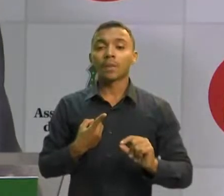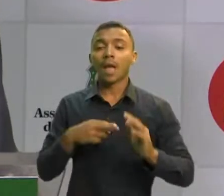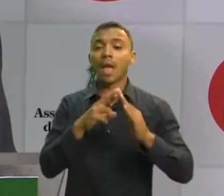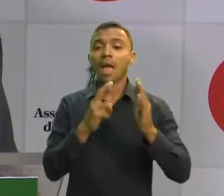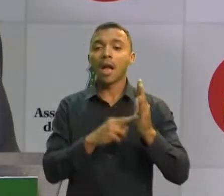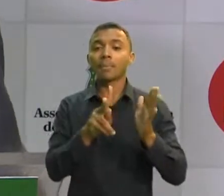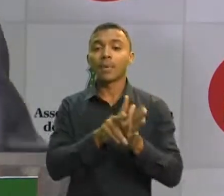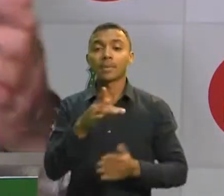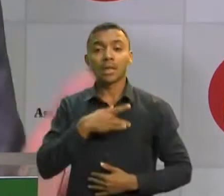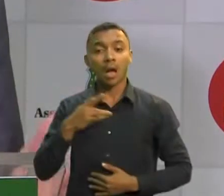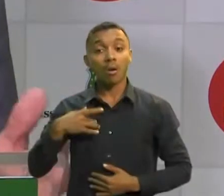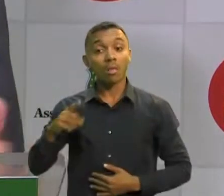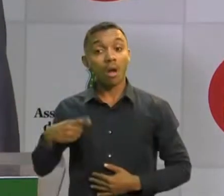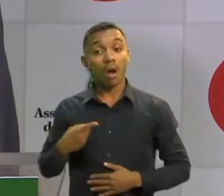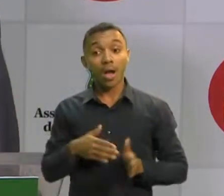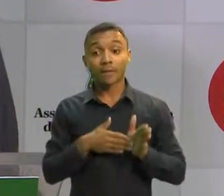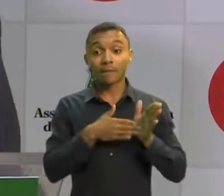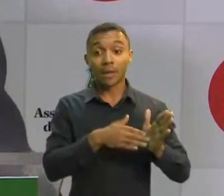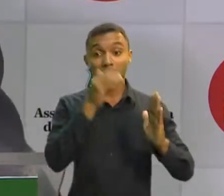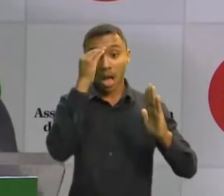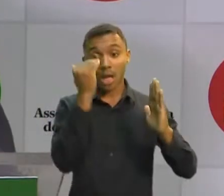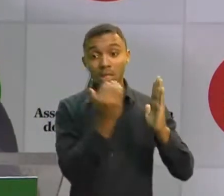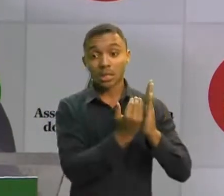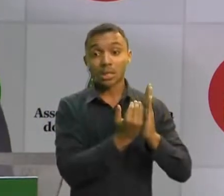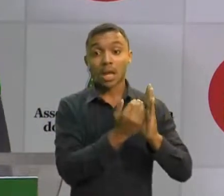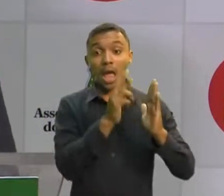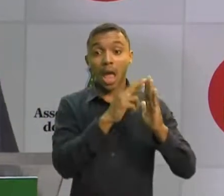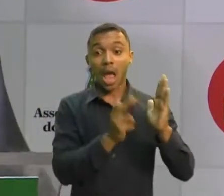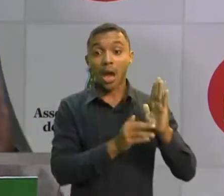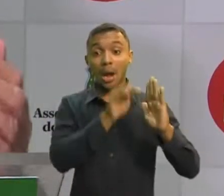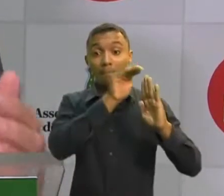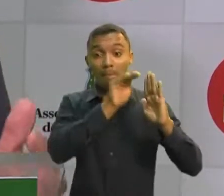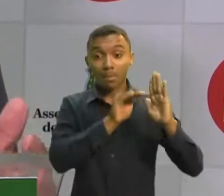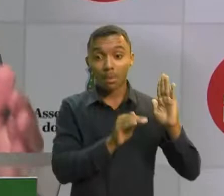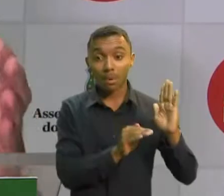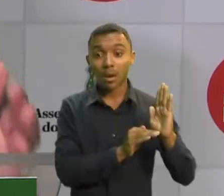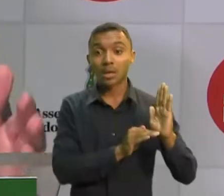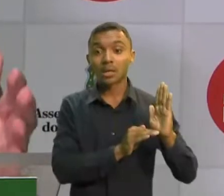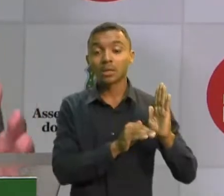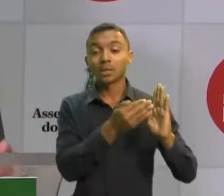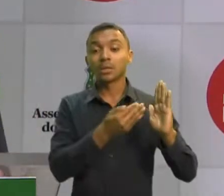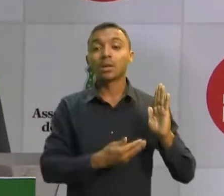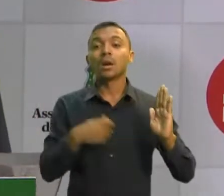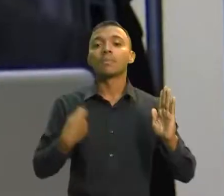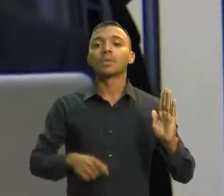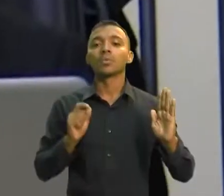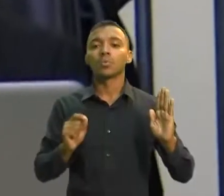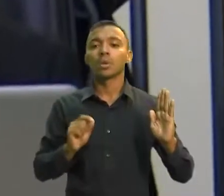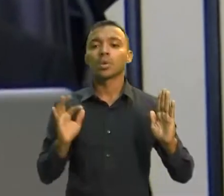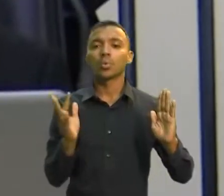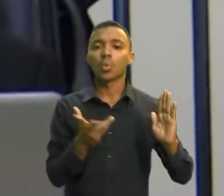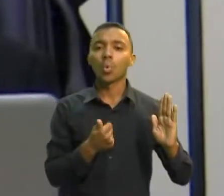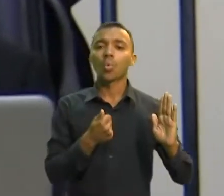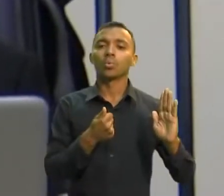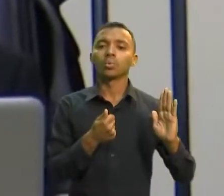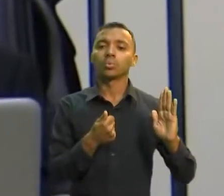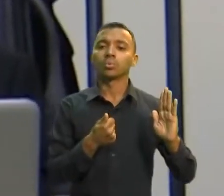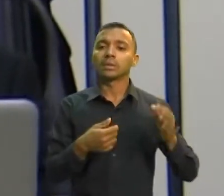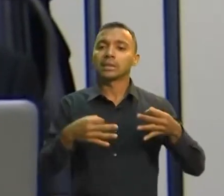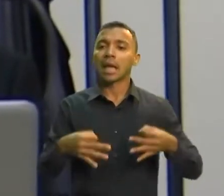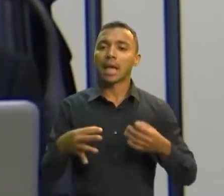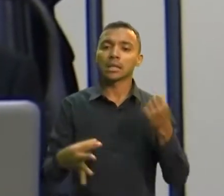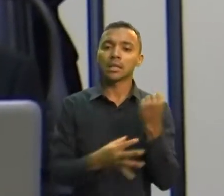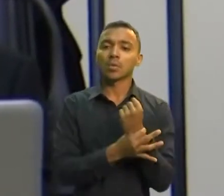de segui-los. E esses protocolos, eles dizem que tem que haver todas essas restrições. A Assembleia também